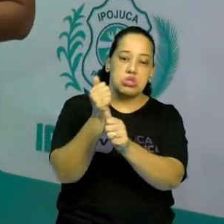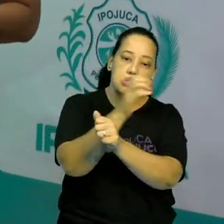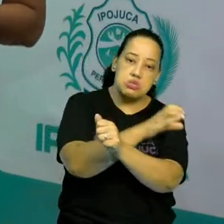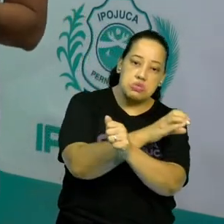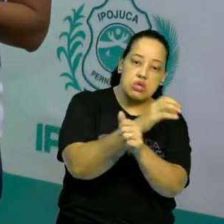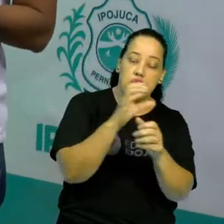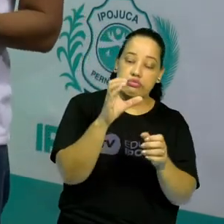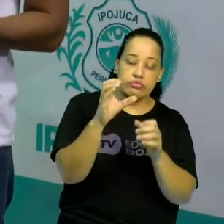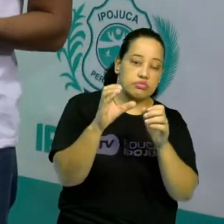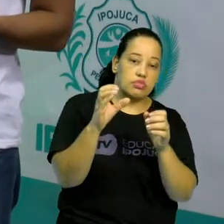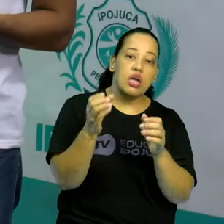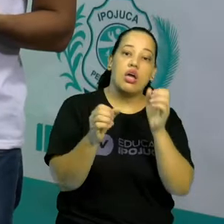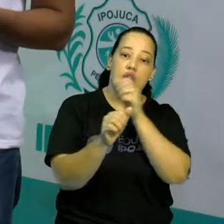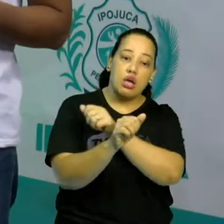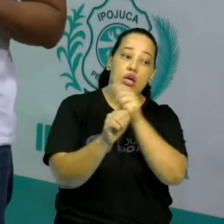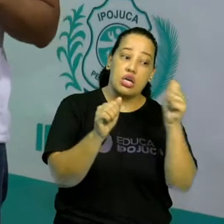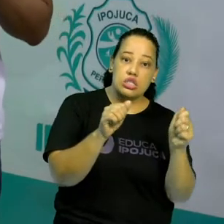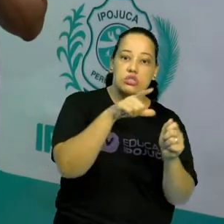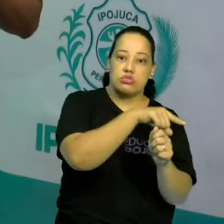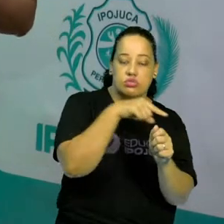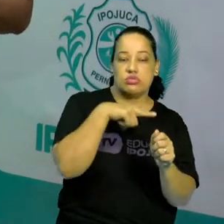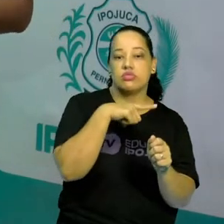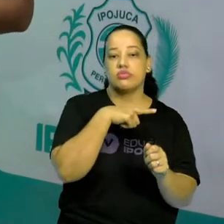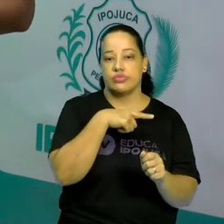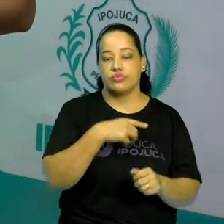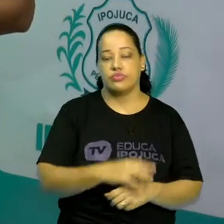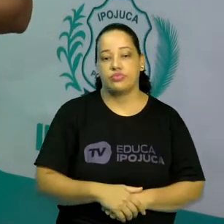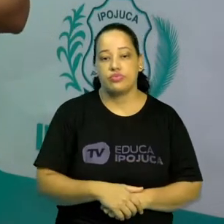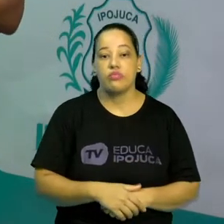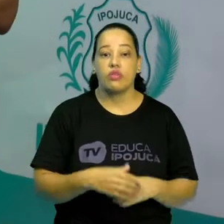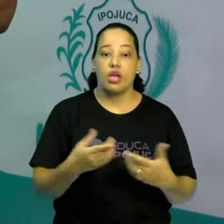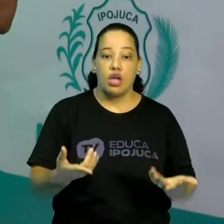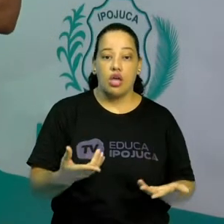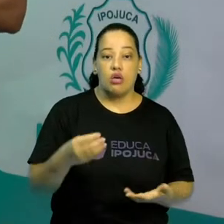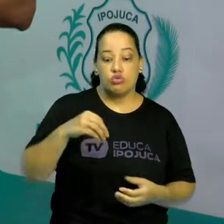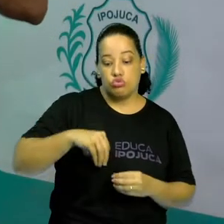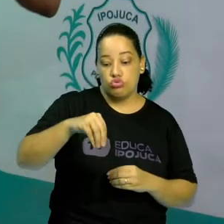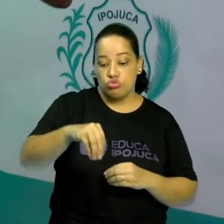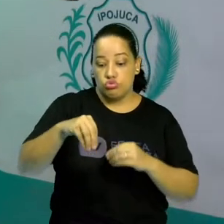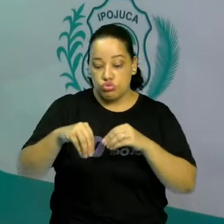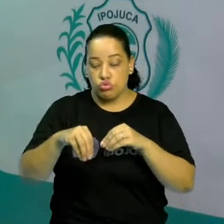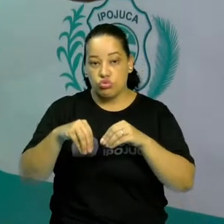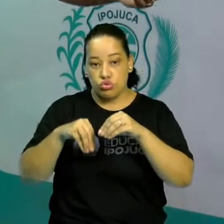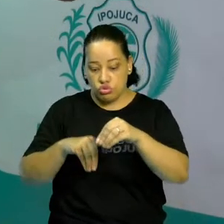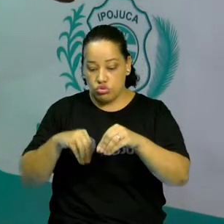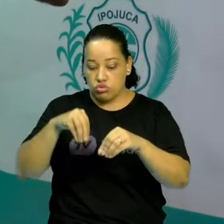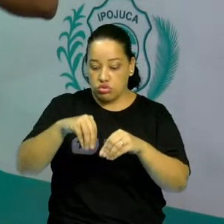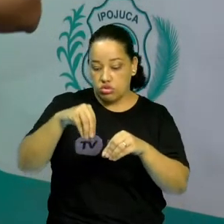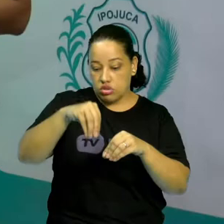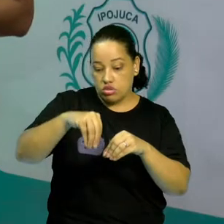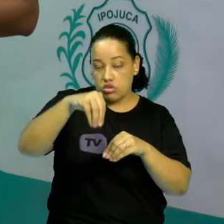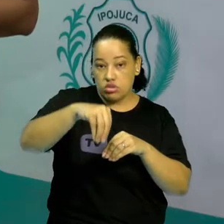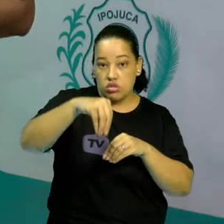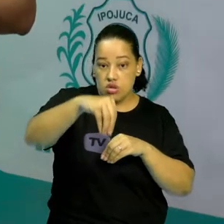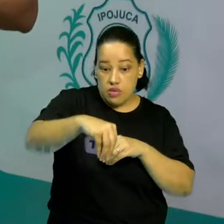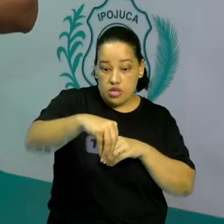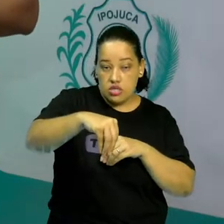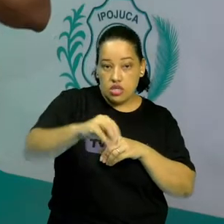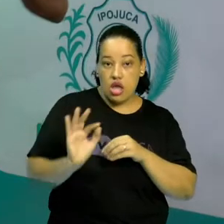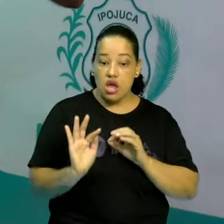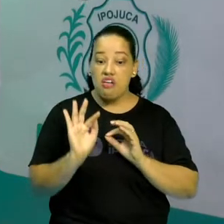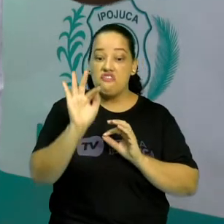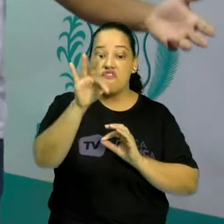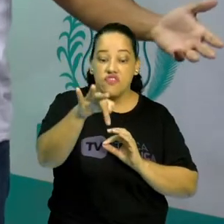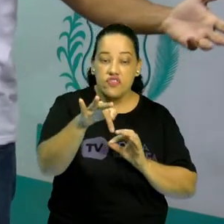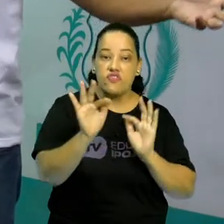jogo de passagem, tá? Onde você tem que atravessar todo um tabuleiro e chegar do